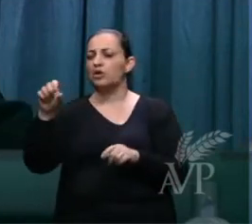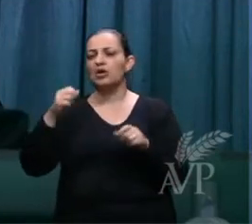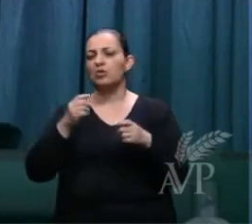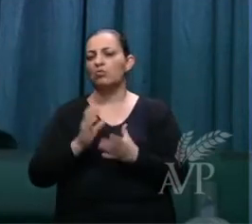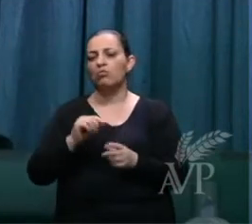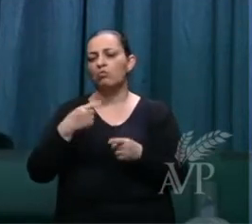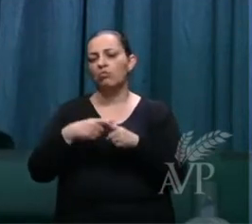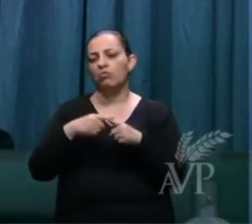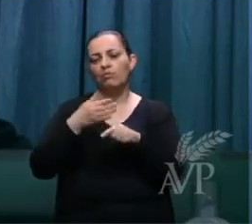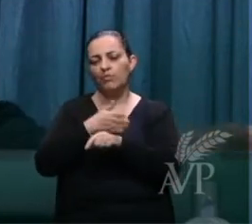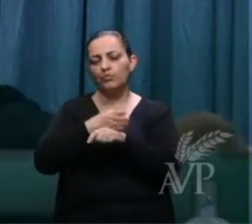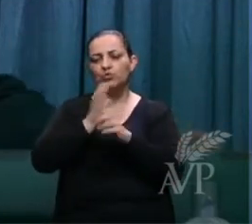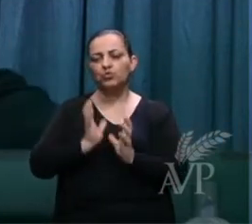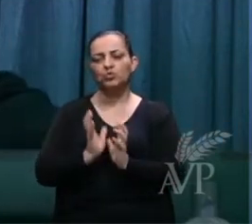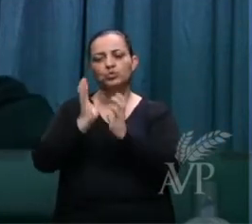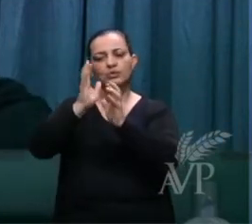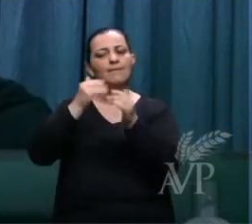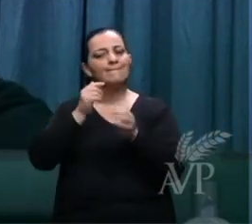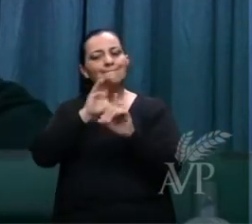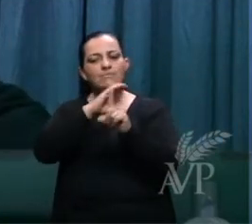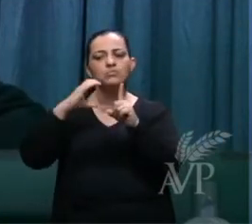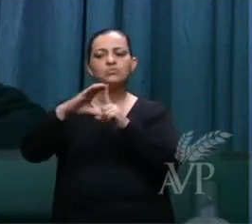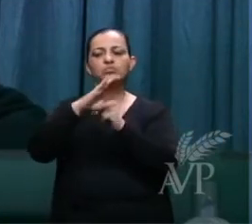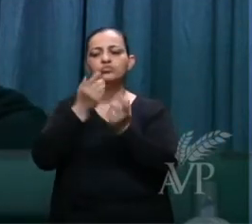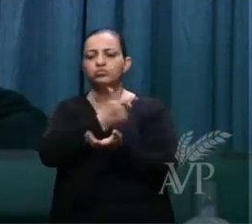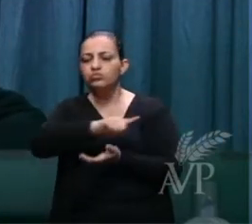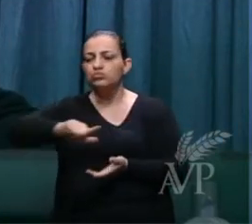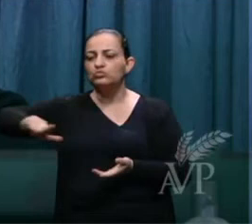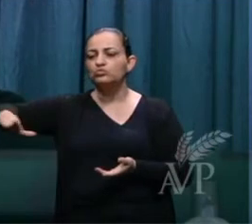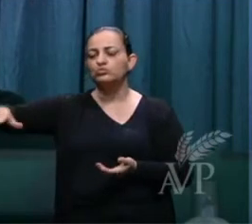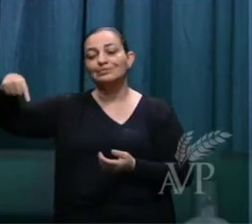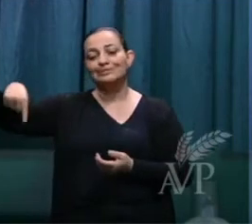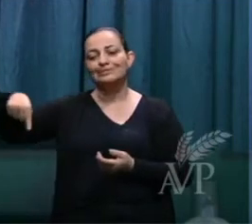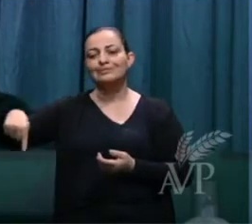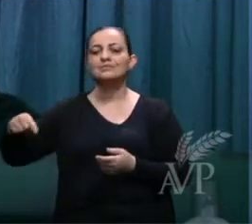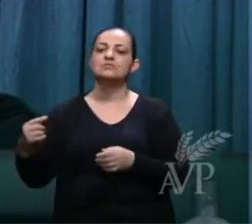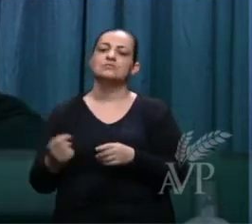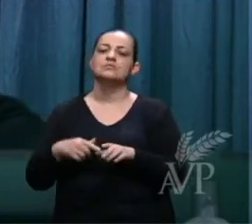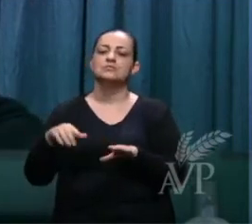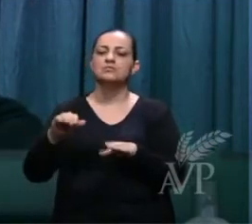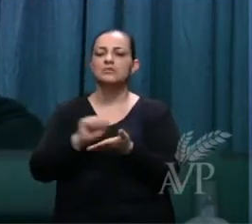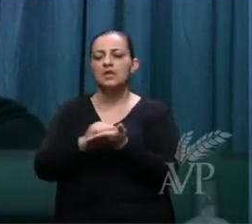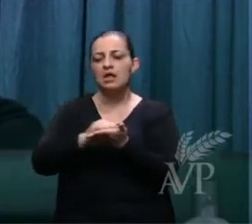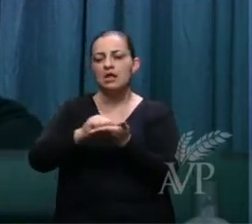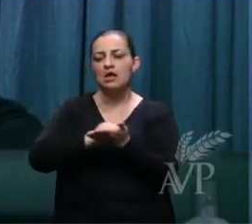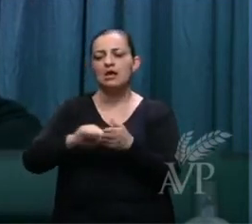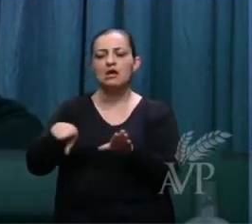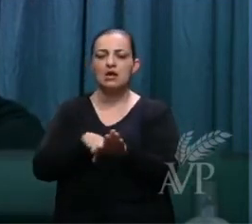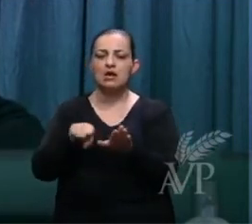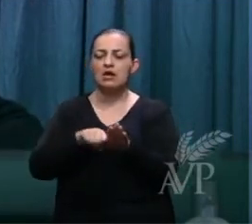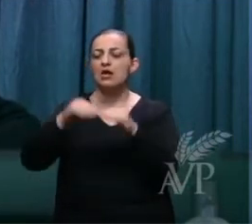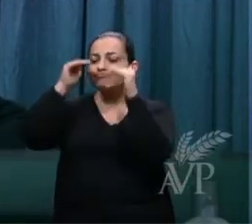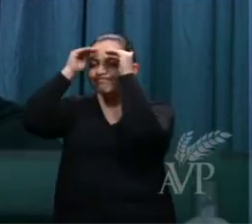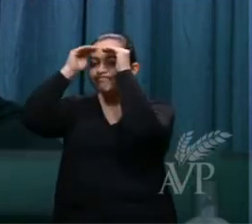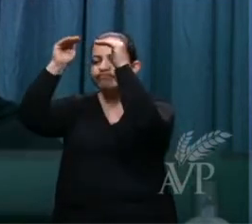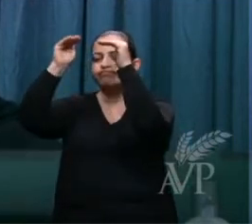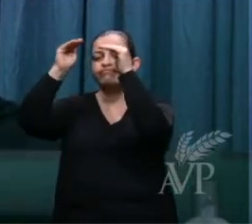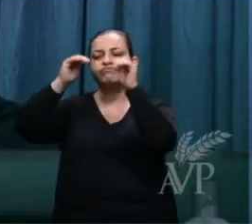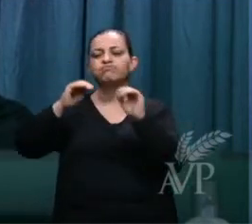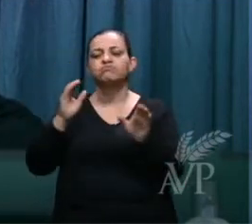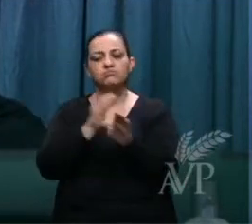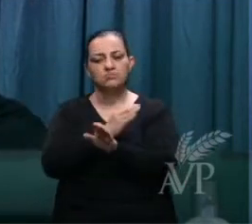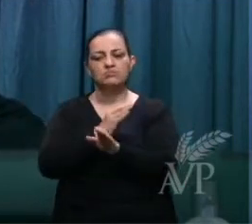ceia, mas o culto continua durante o Lava Pés. Nós, se devemos guardar toda a reverência.